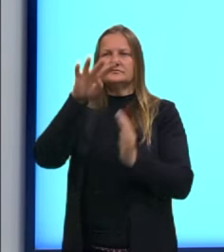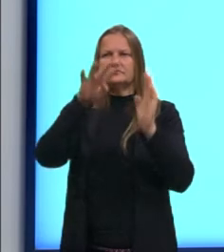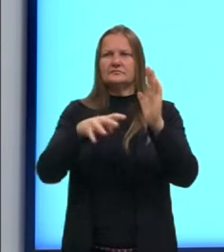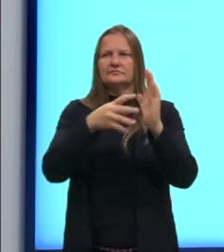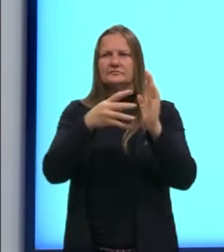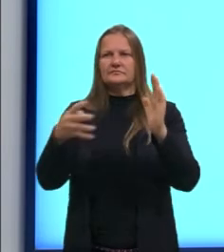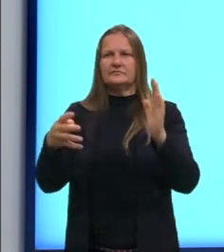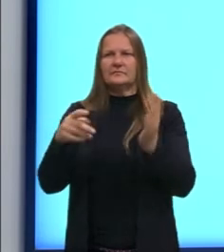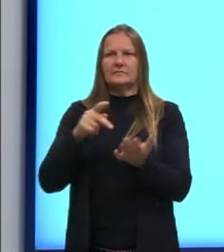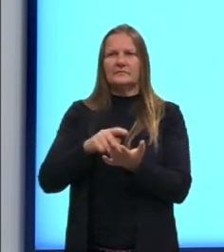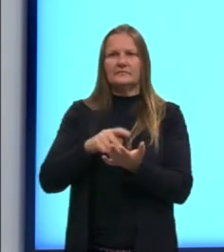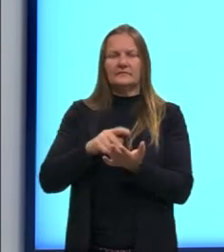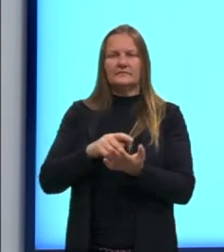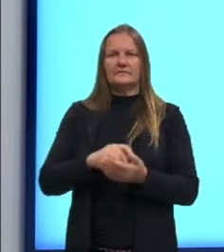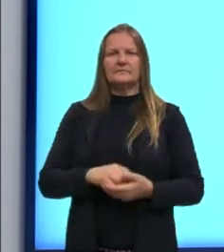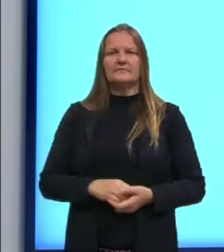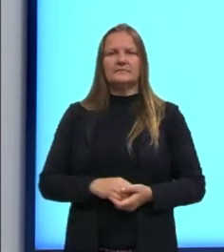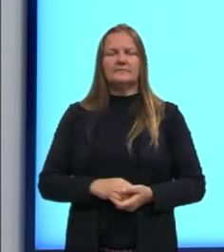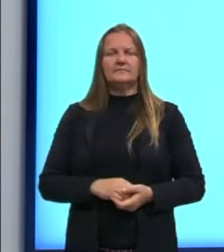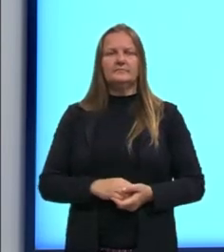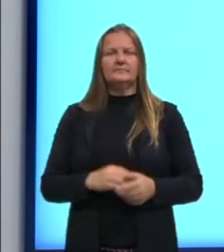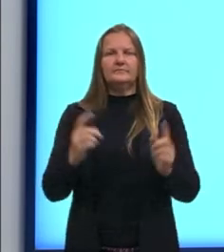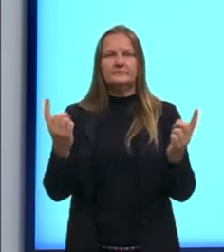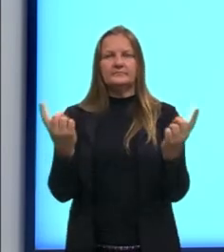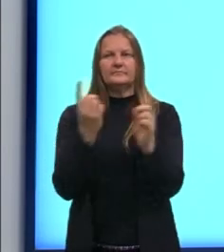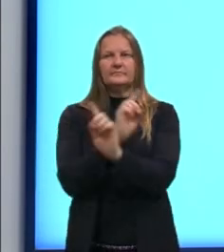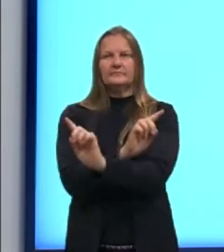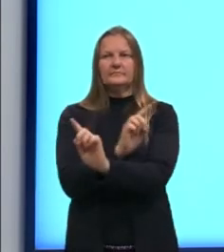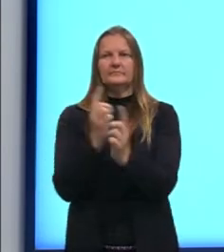Então, sempre a negação vai ter esse sentido, né?